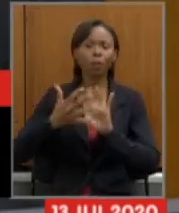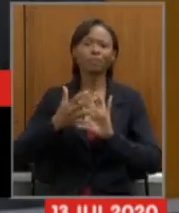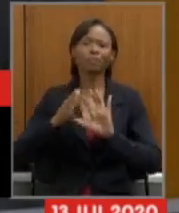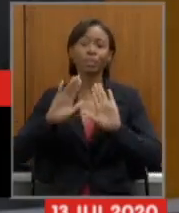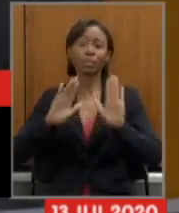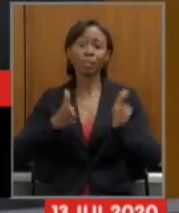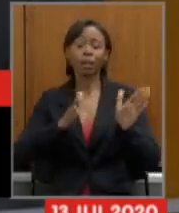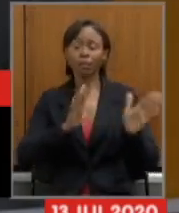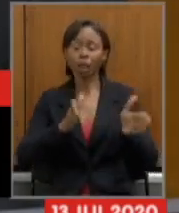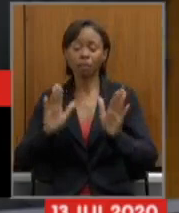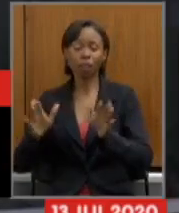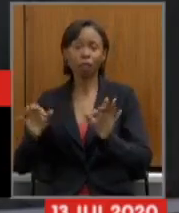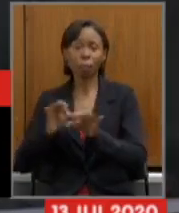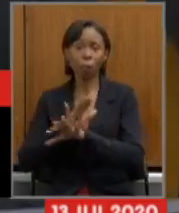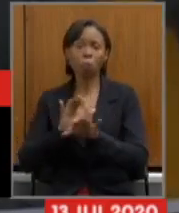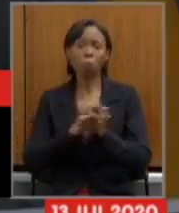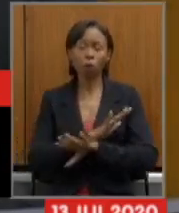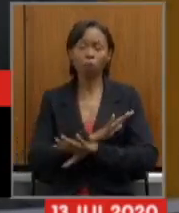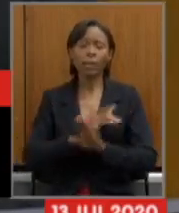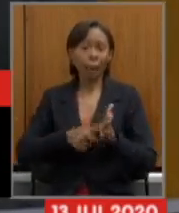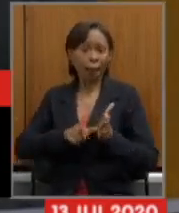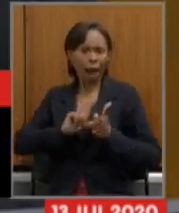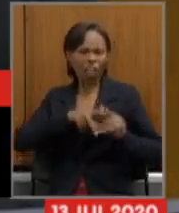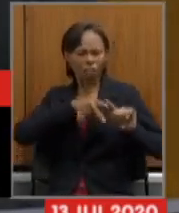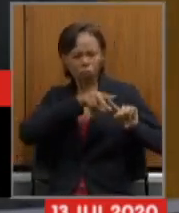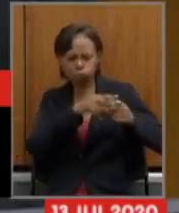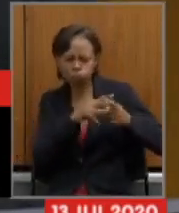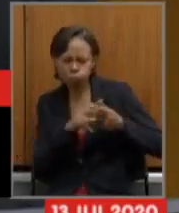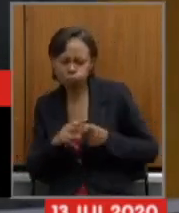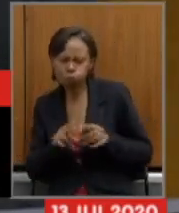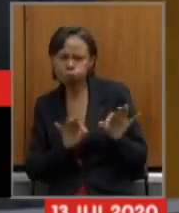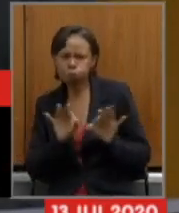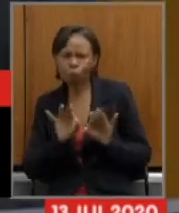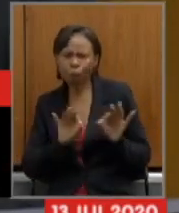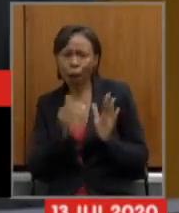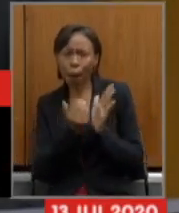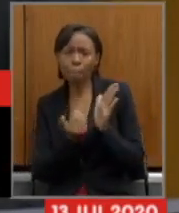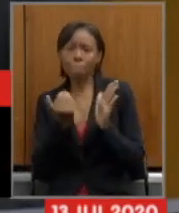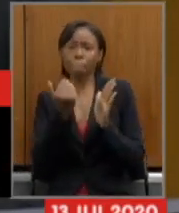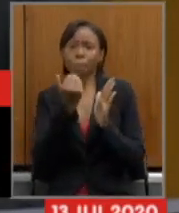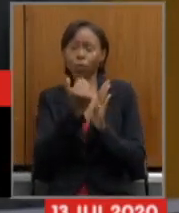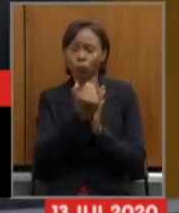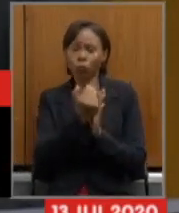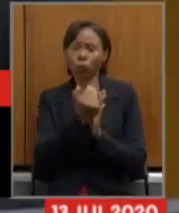por uma revisão, por um aumento na alíquota de contribuição,